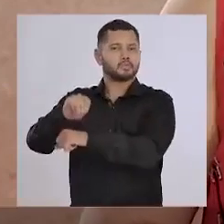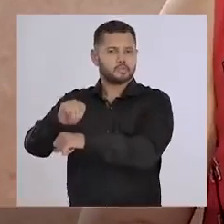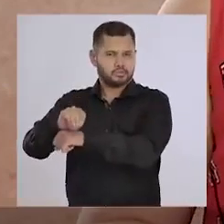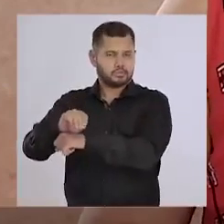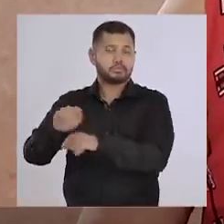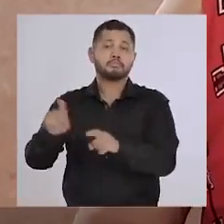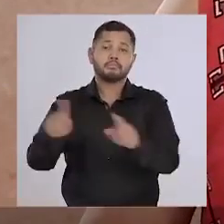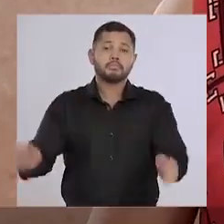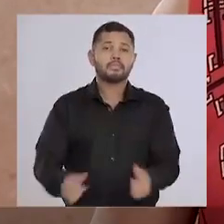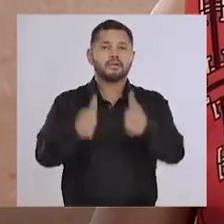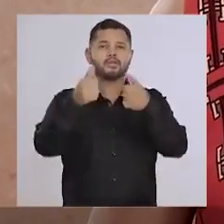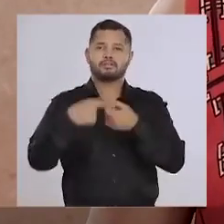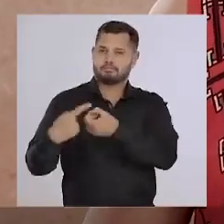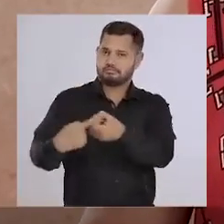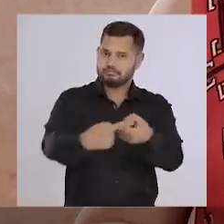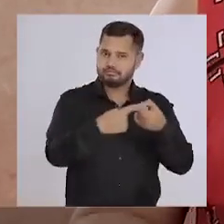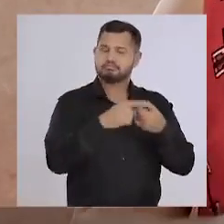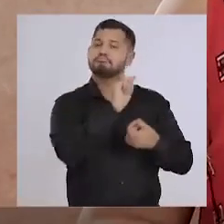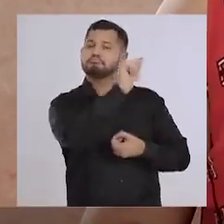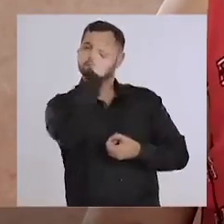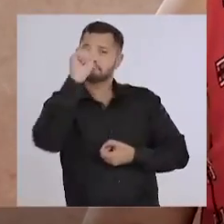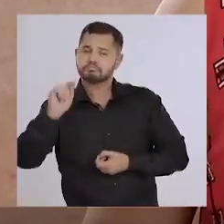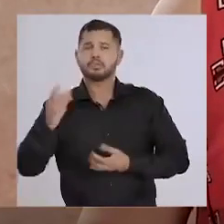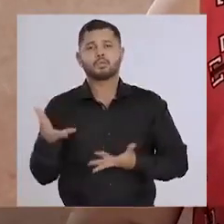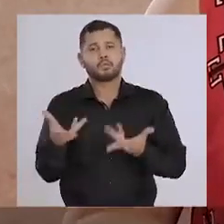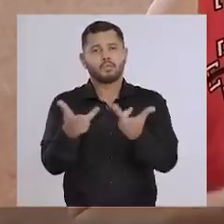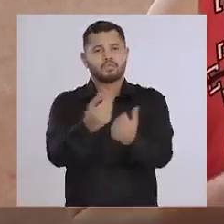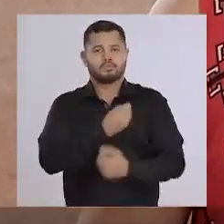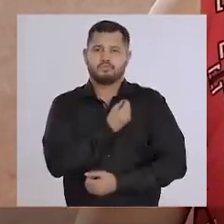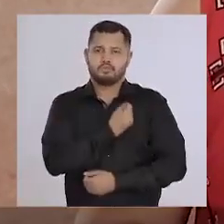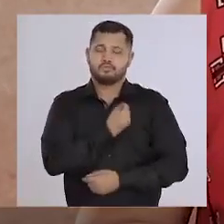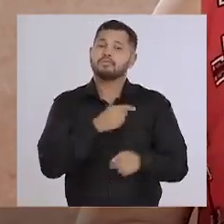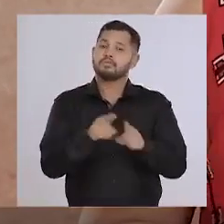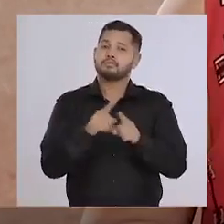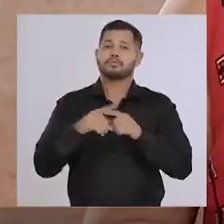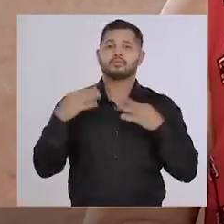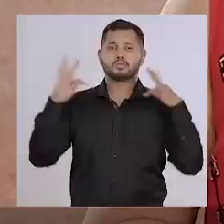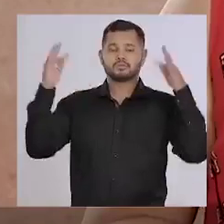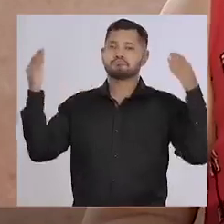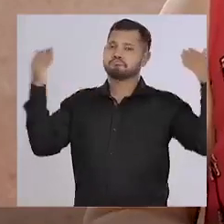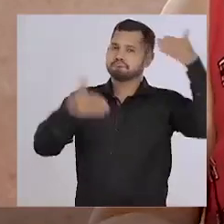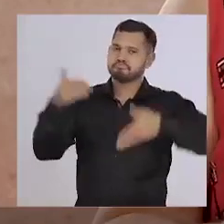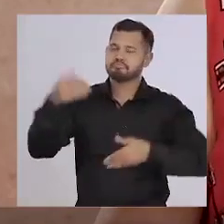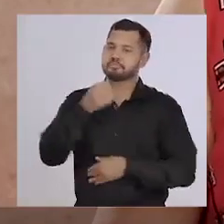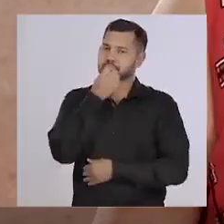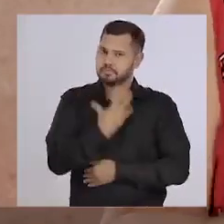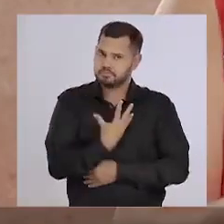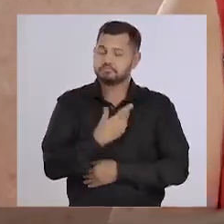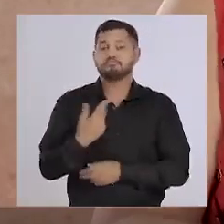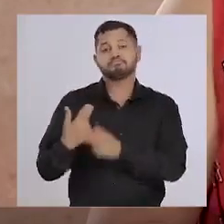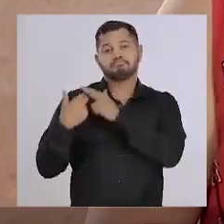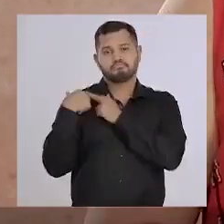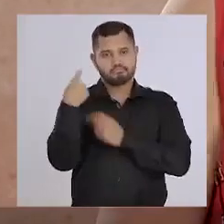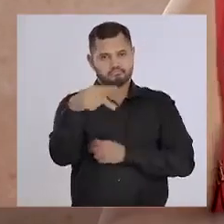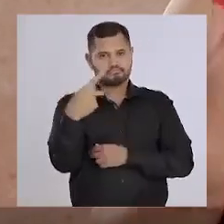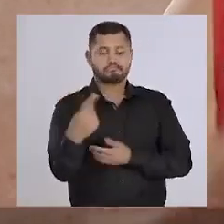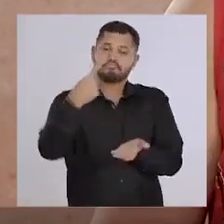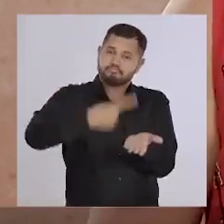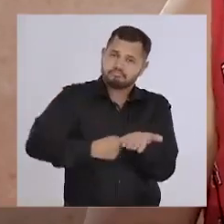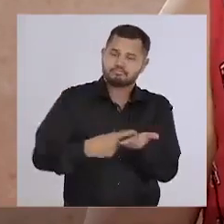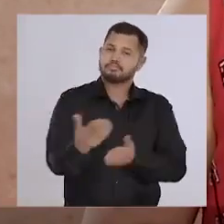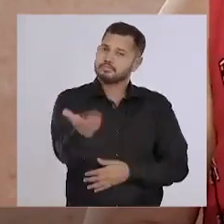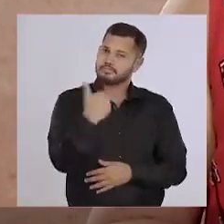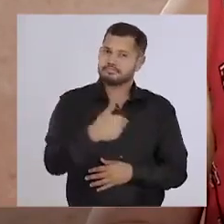cuidado. Melhorar as nossas cidades para ter qualidade de vida e receber bem o turista. Nosso compromisso é com você.